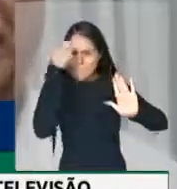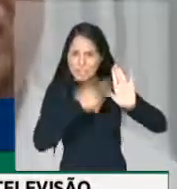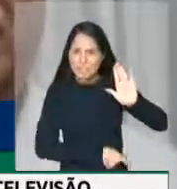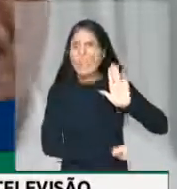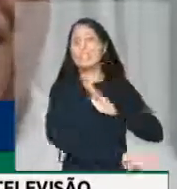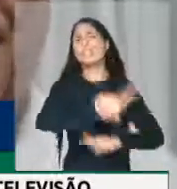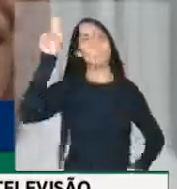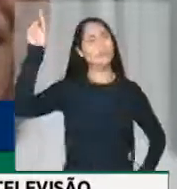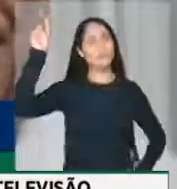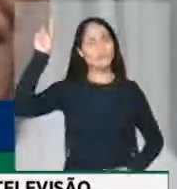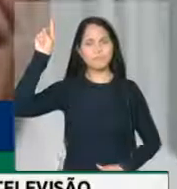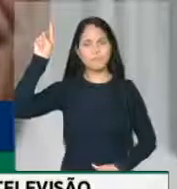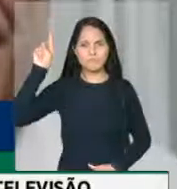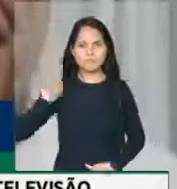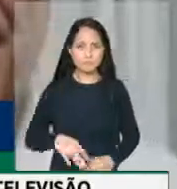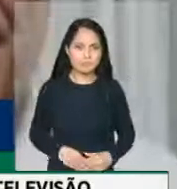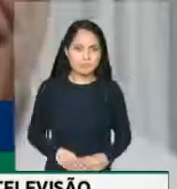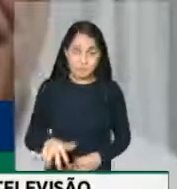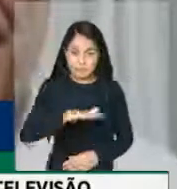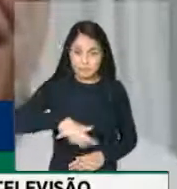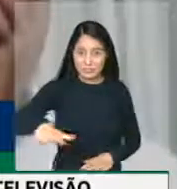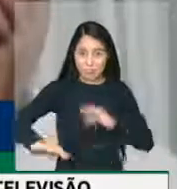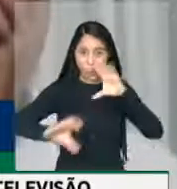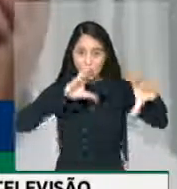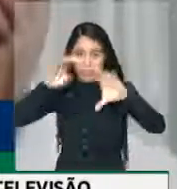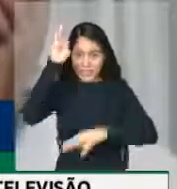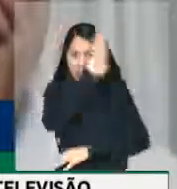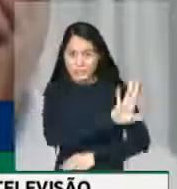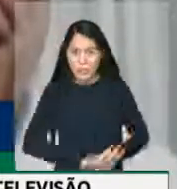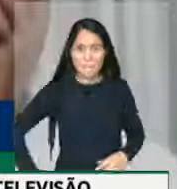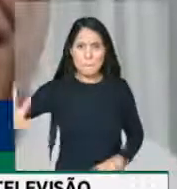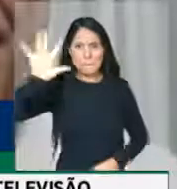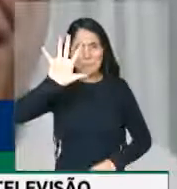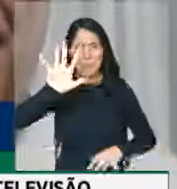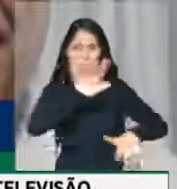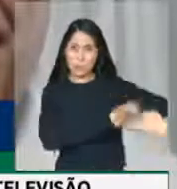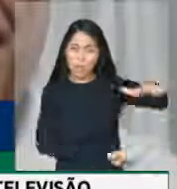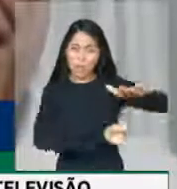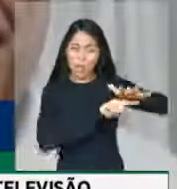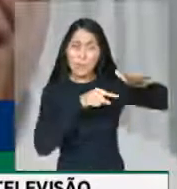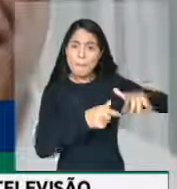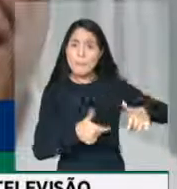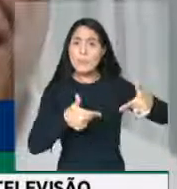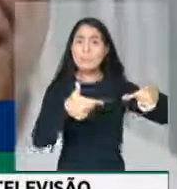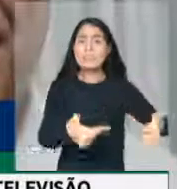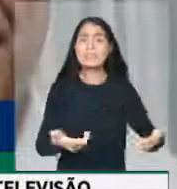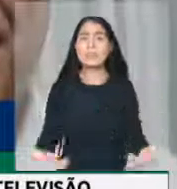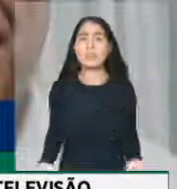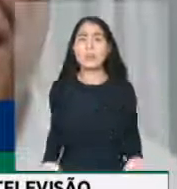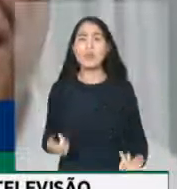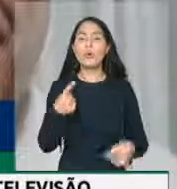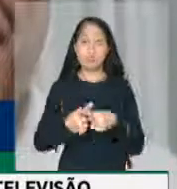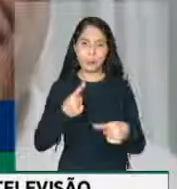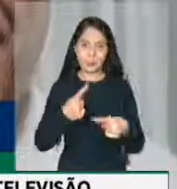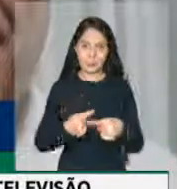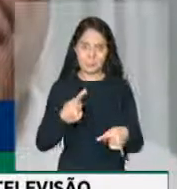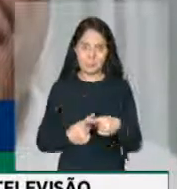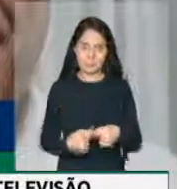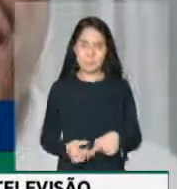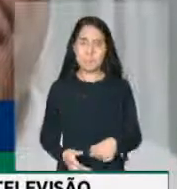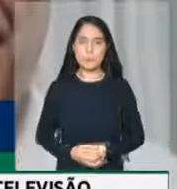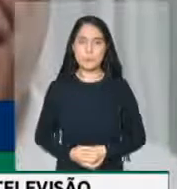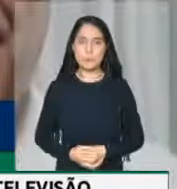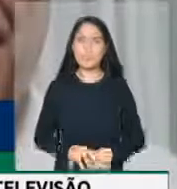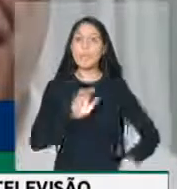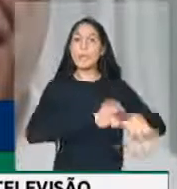o sistema de comunicação nacional, empresas que na verdade atuam porque conseguiram,